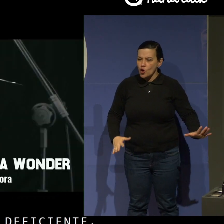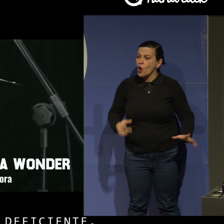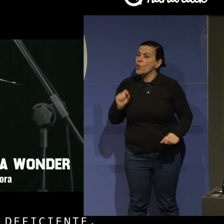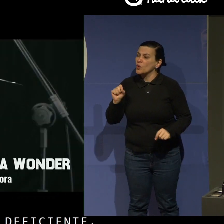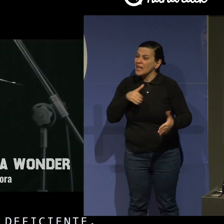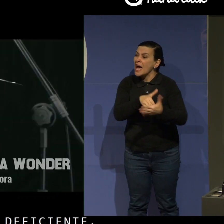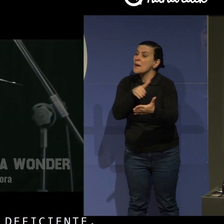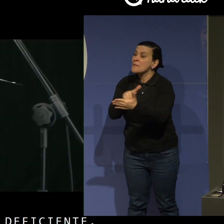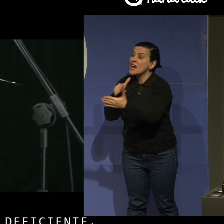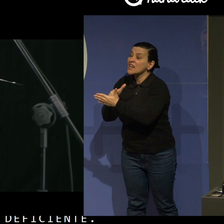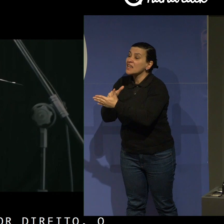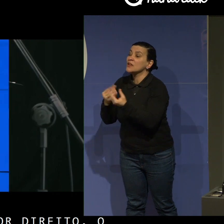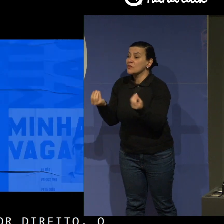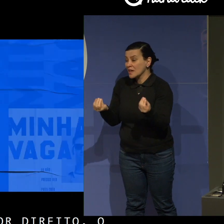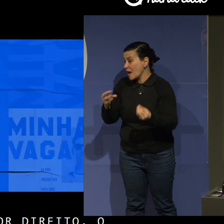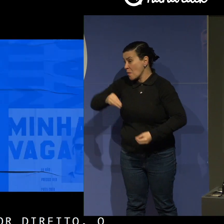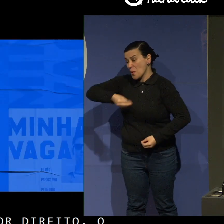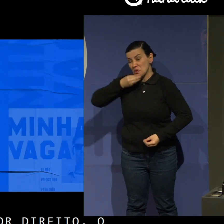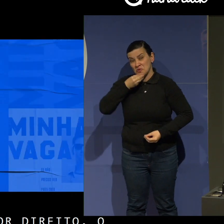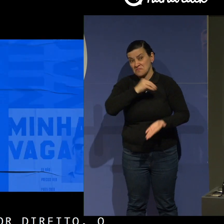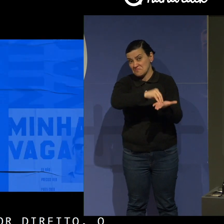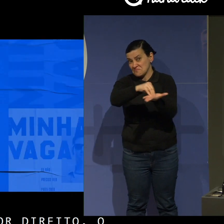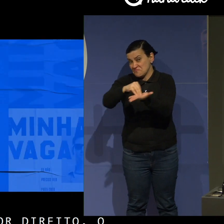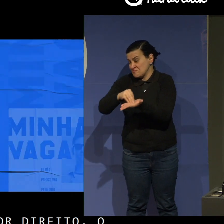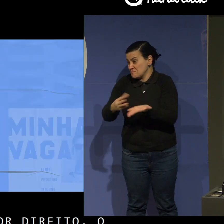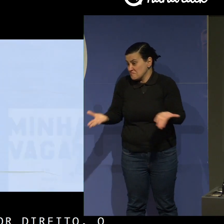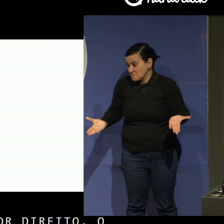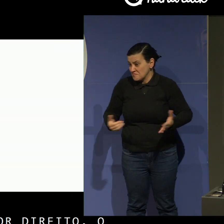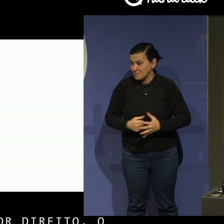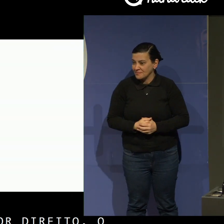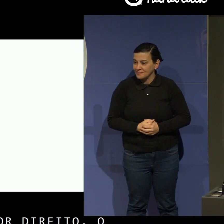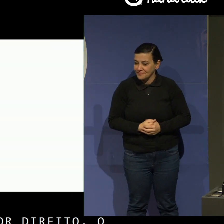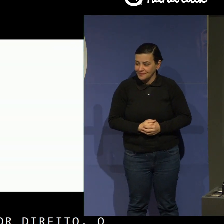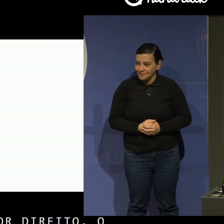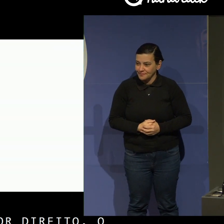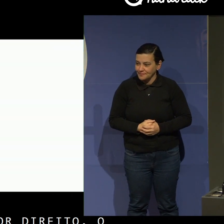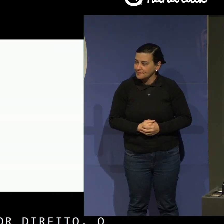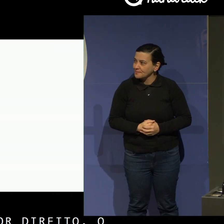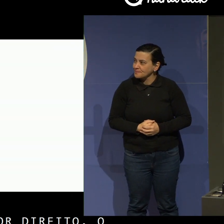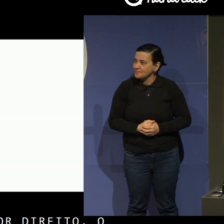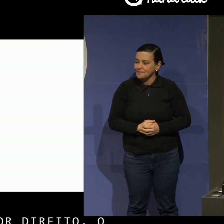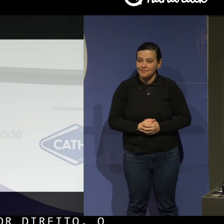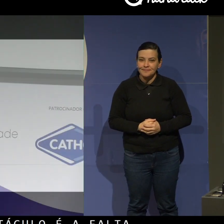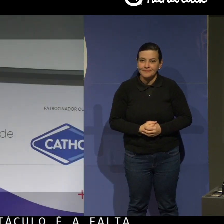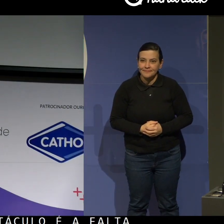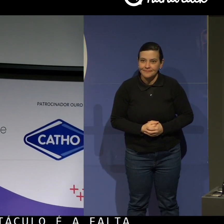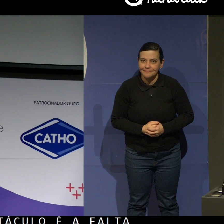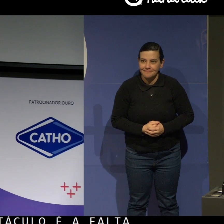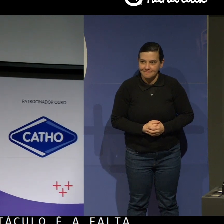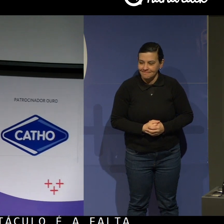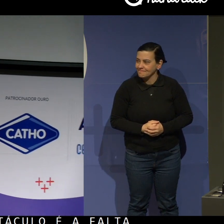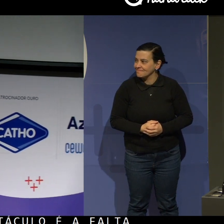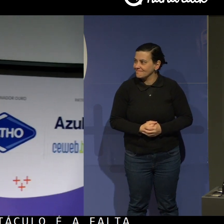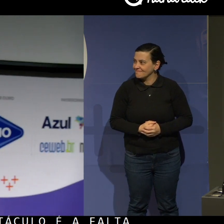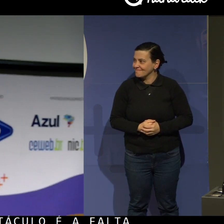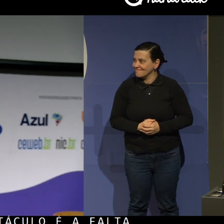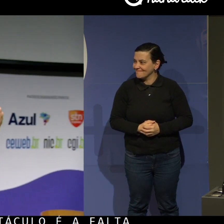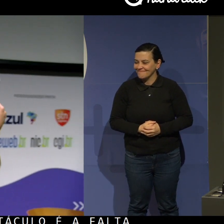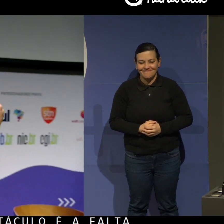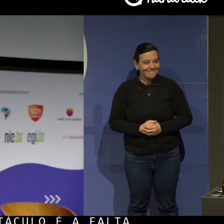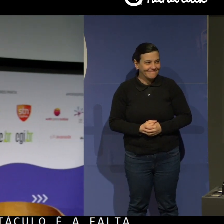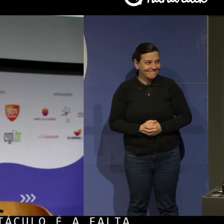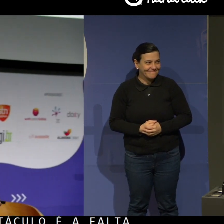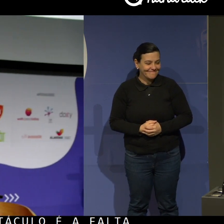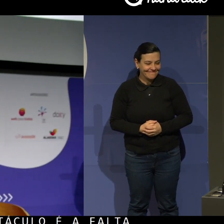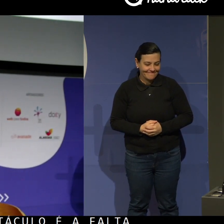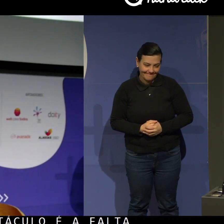é a falta de oportunidade. Minha Vaga por Direito, da Cato. Esse vídeo é normal, né? Minha Vaga por